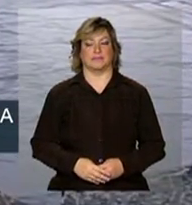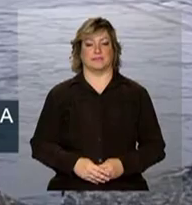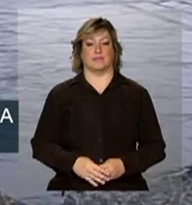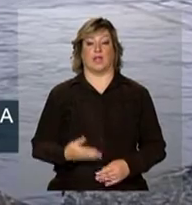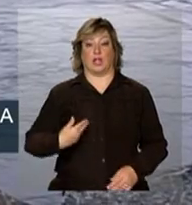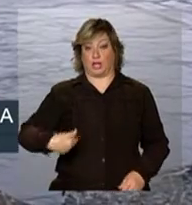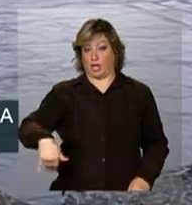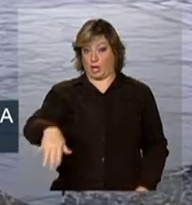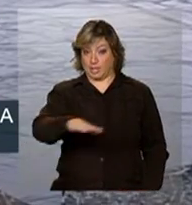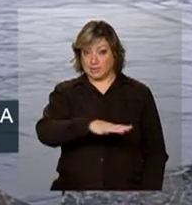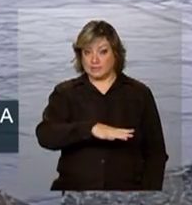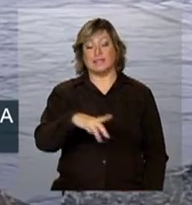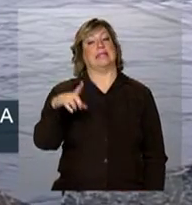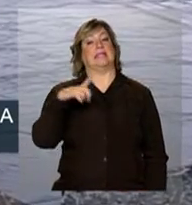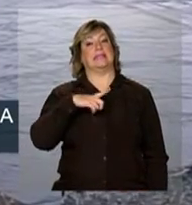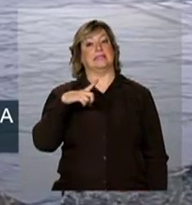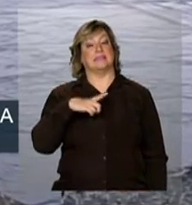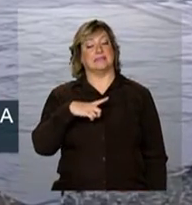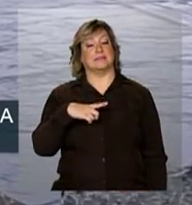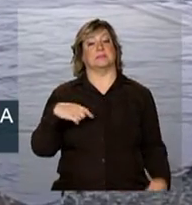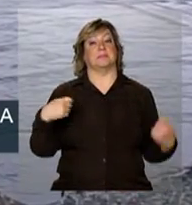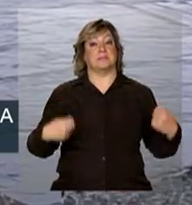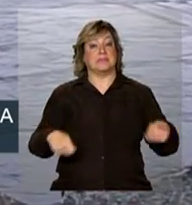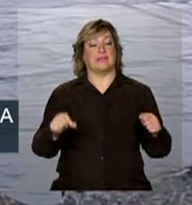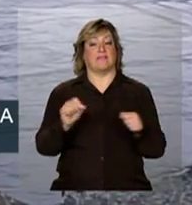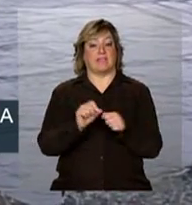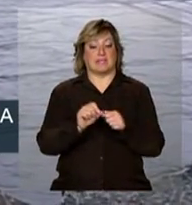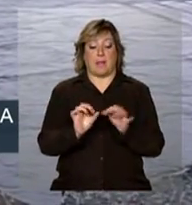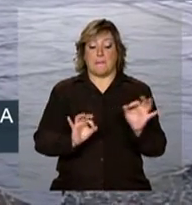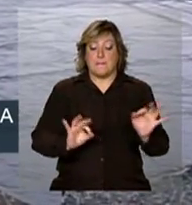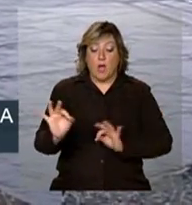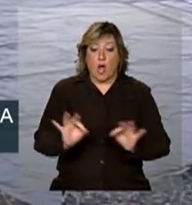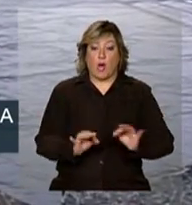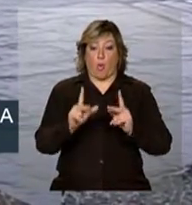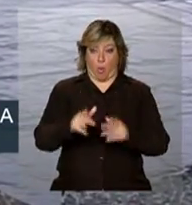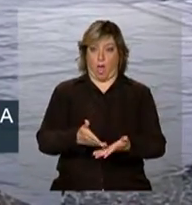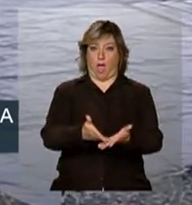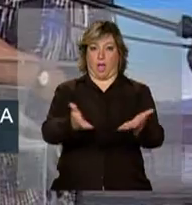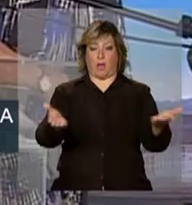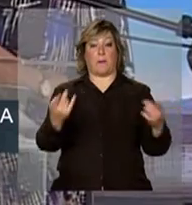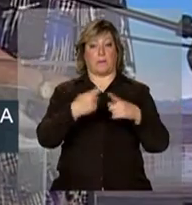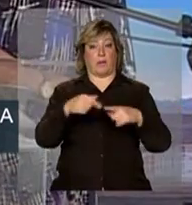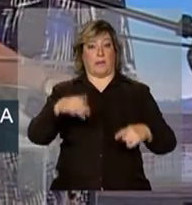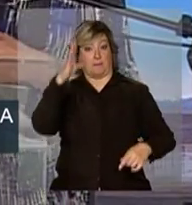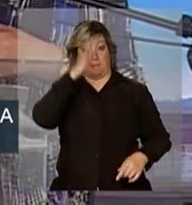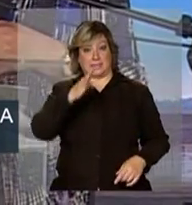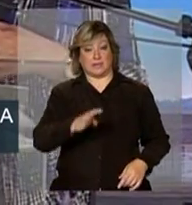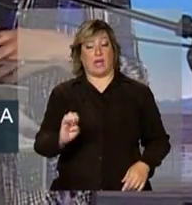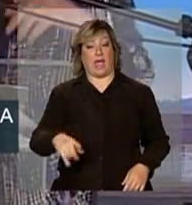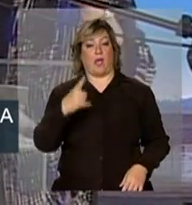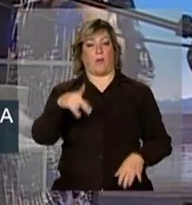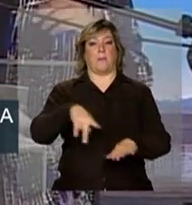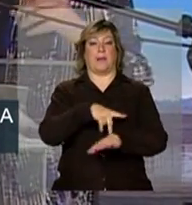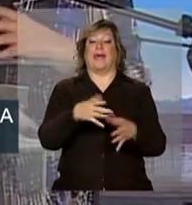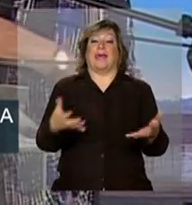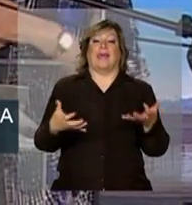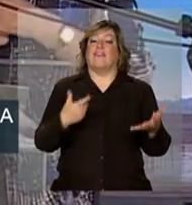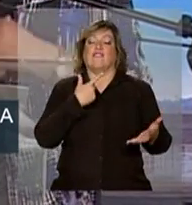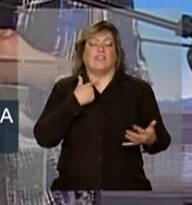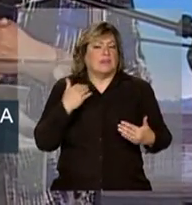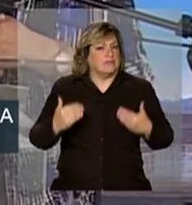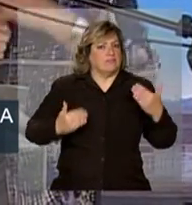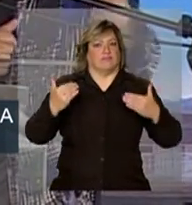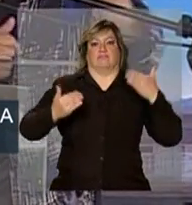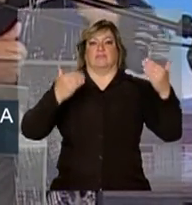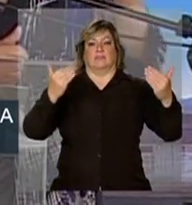Nós temos de ter projetos desse tipo, porque o Brasil é um país que quer crescer e